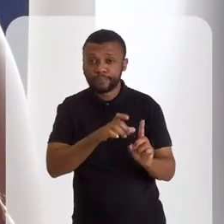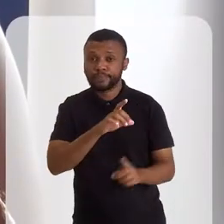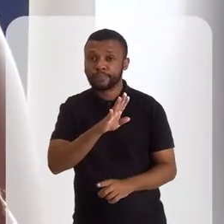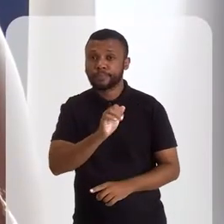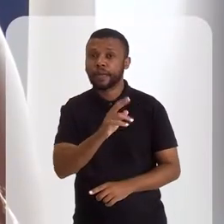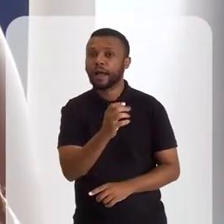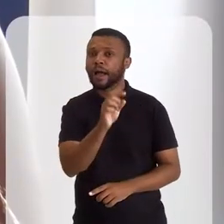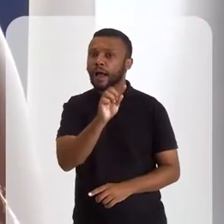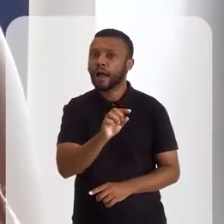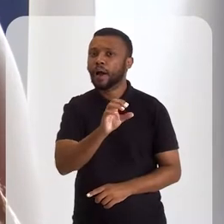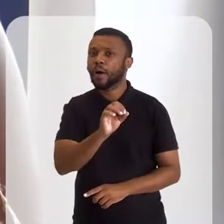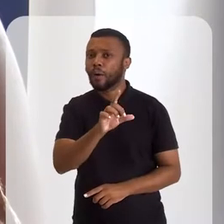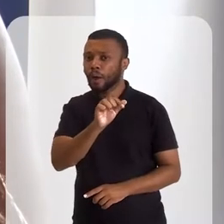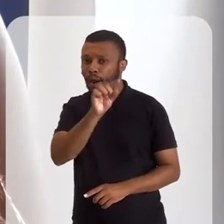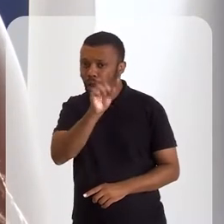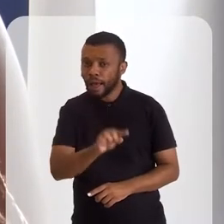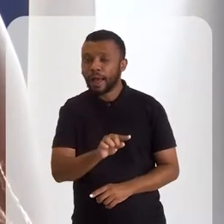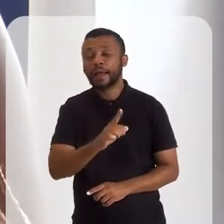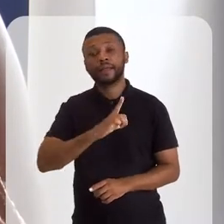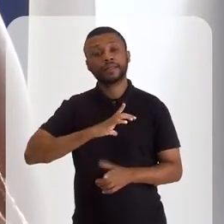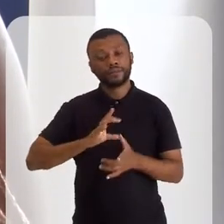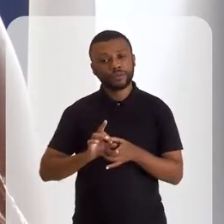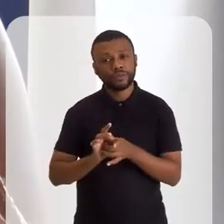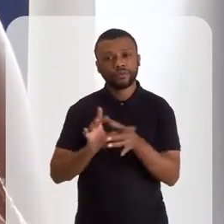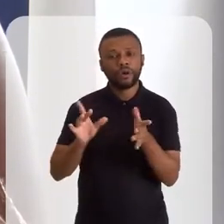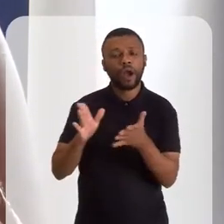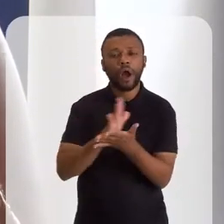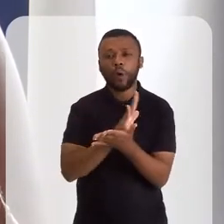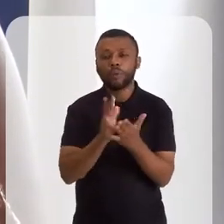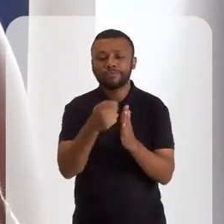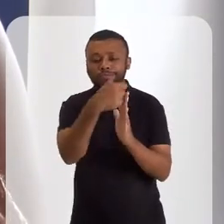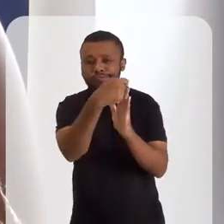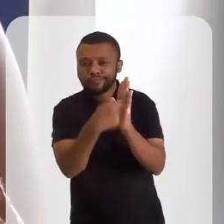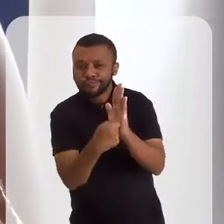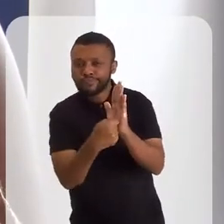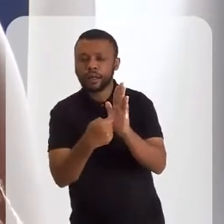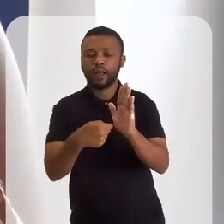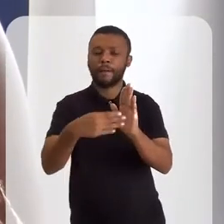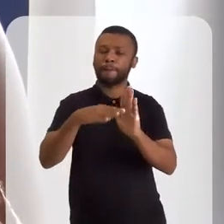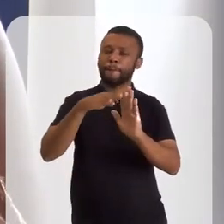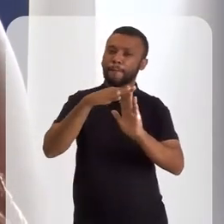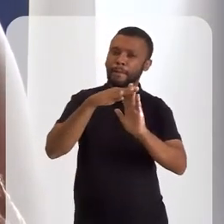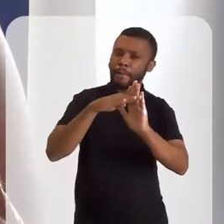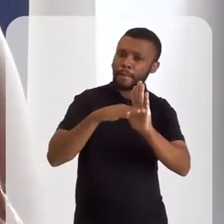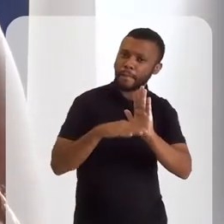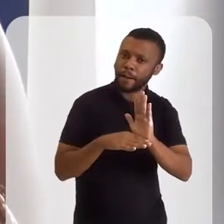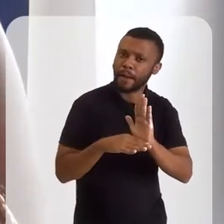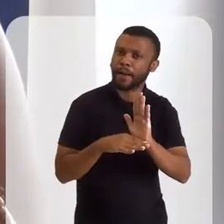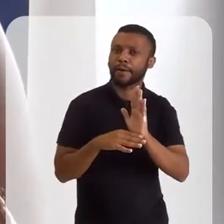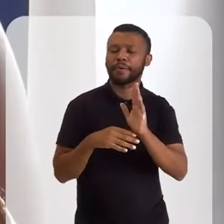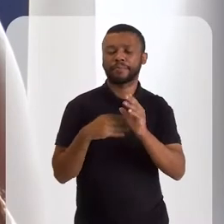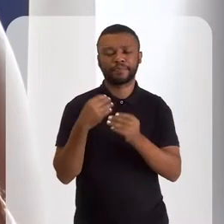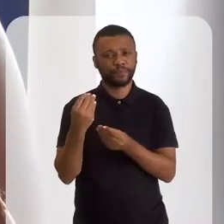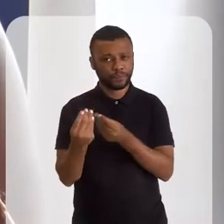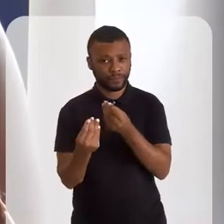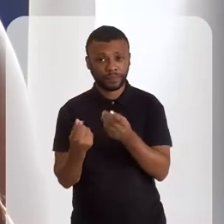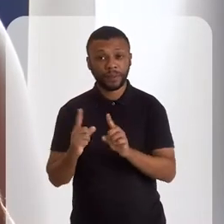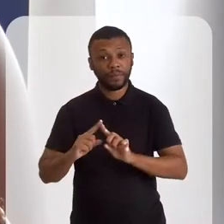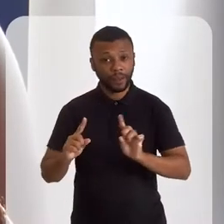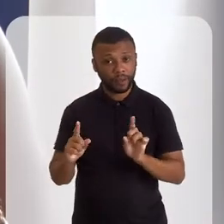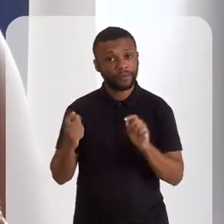manifestante para essa época, entendendo que Bahá'u'llá deixou alguns escritos e alguns dizeres, princípios, né? E